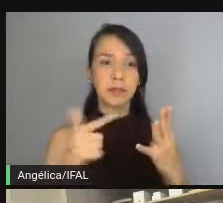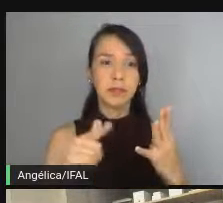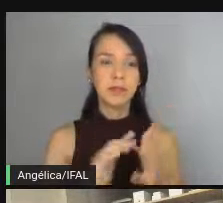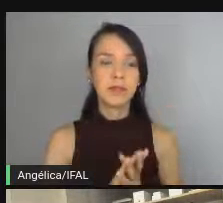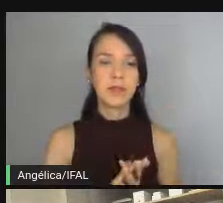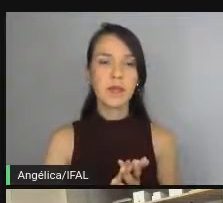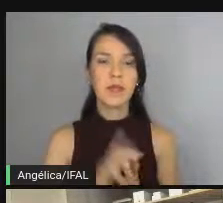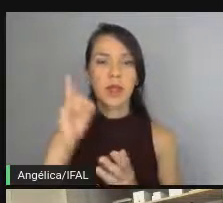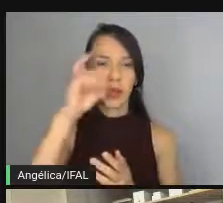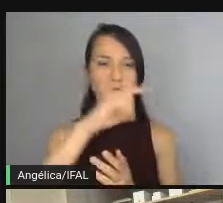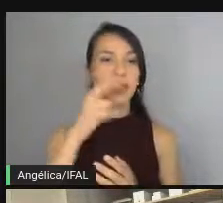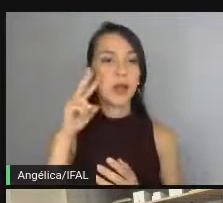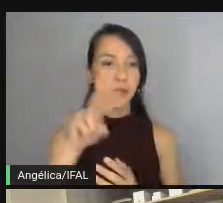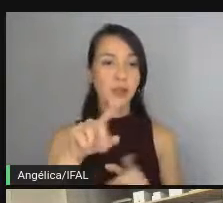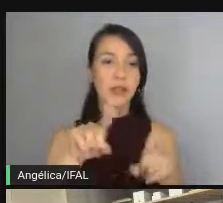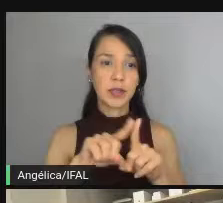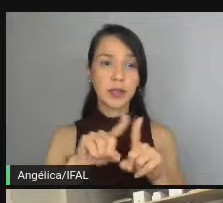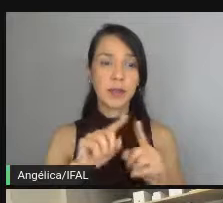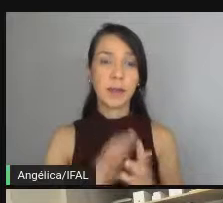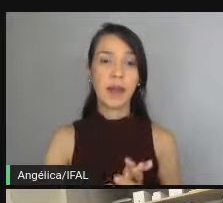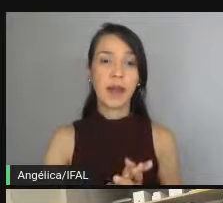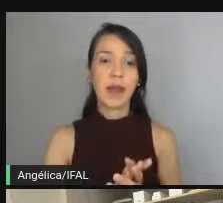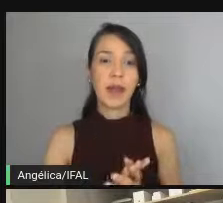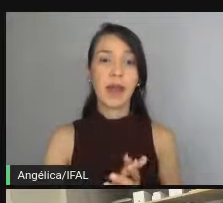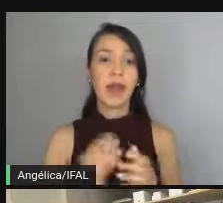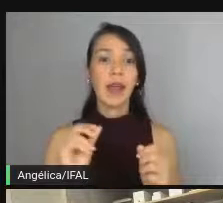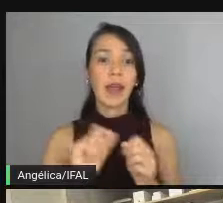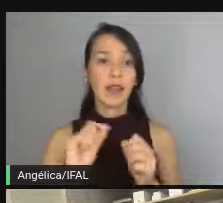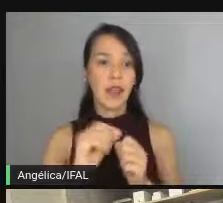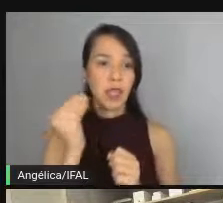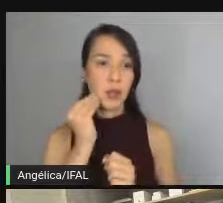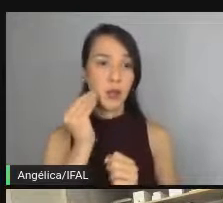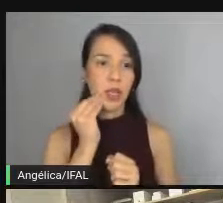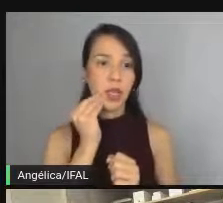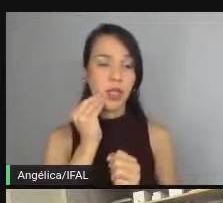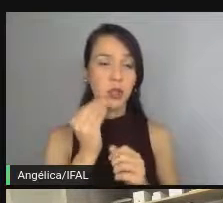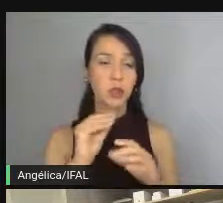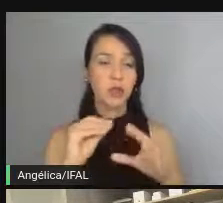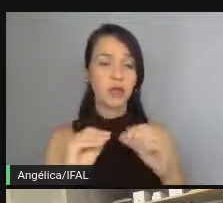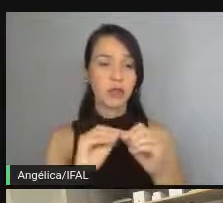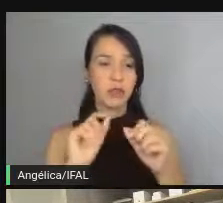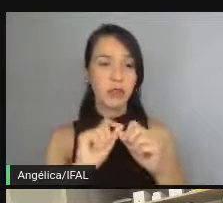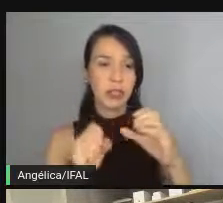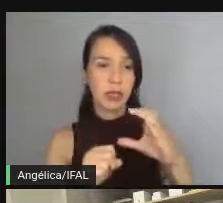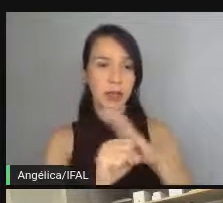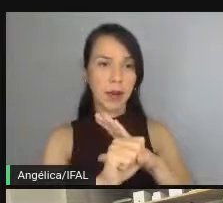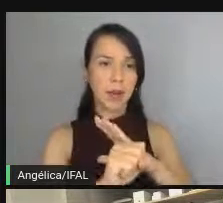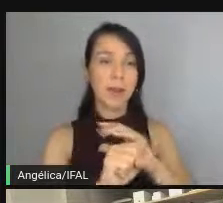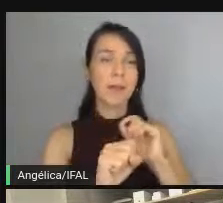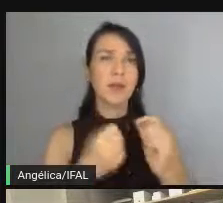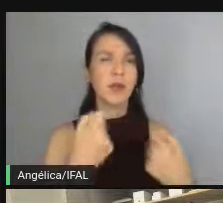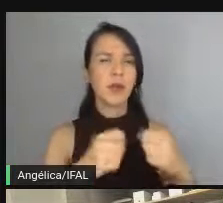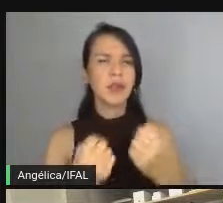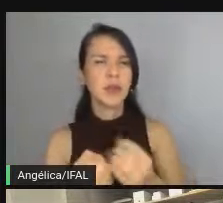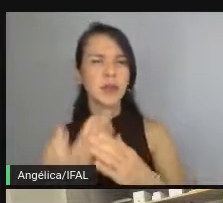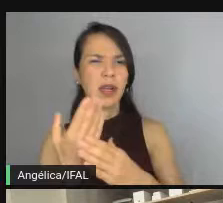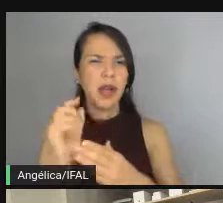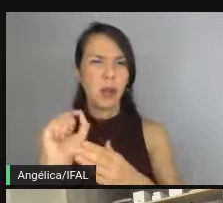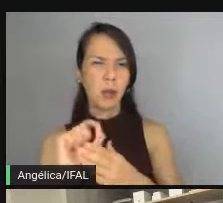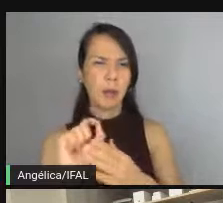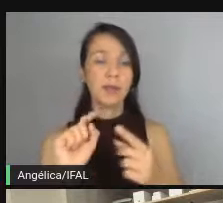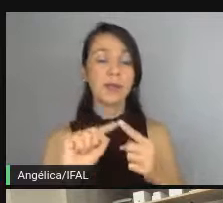Outra dificuldade que eu vejo muito é aplicar testes na hora de implementar. Como é que eu devo aplicar? O que é que eu devo criar? Para essa